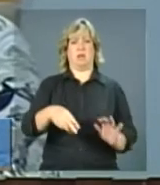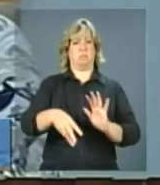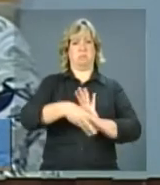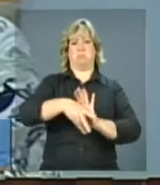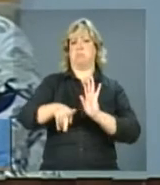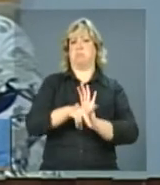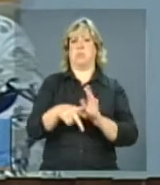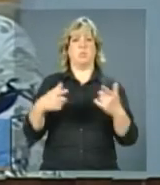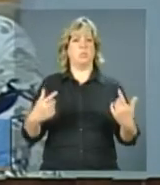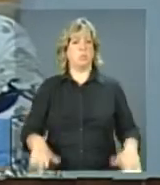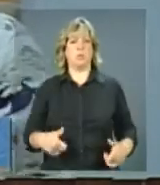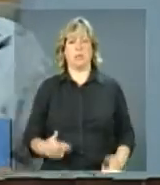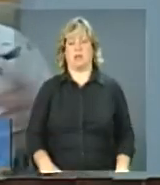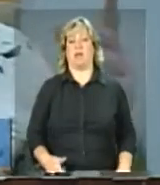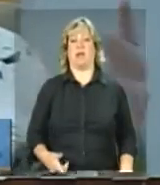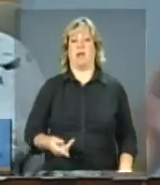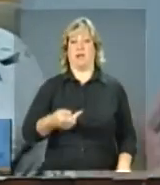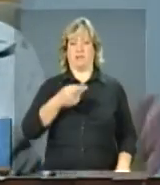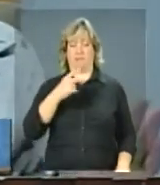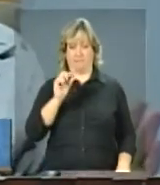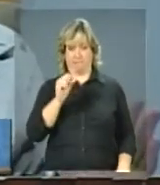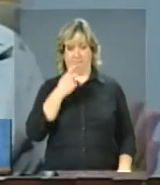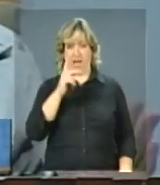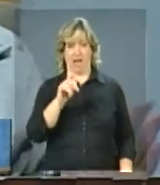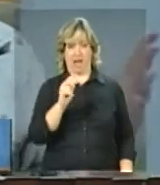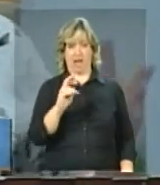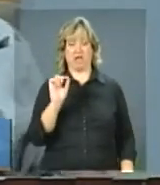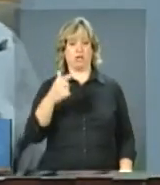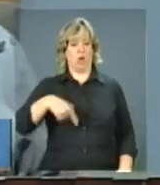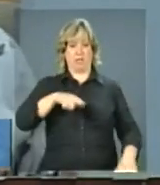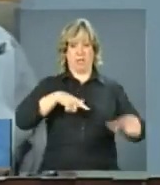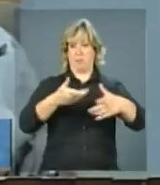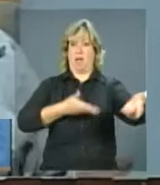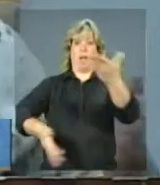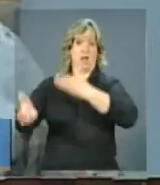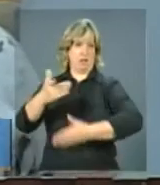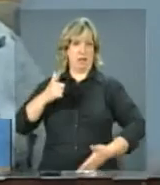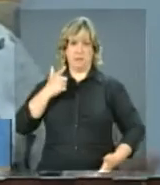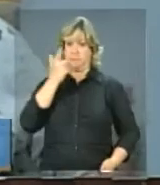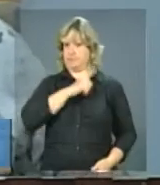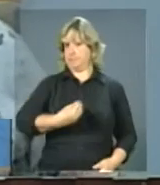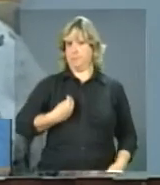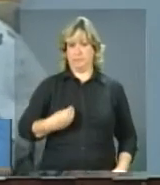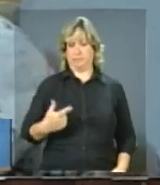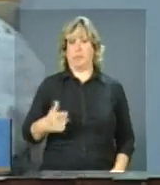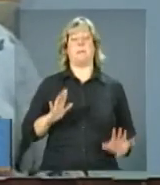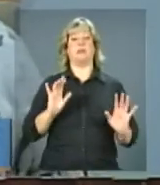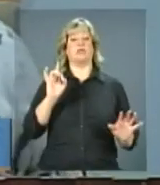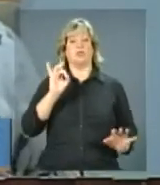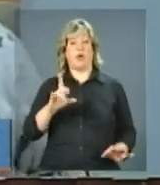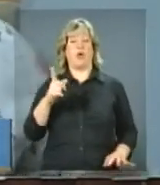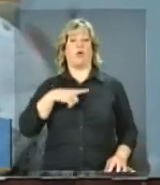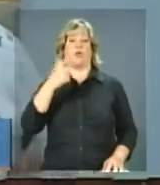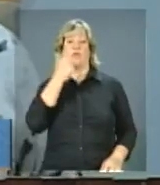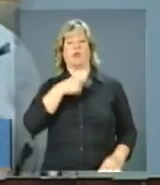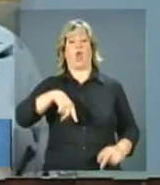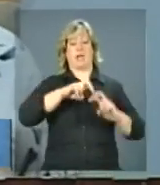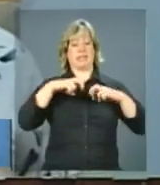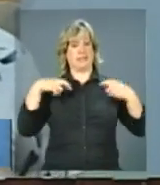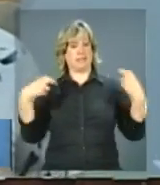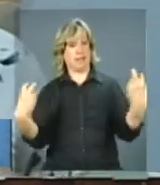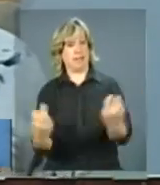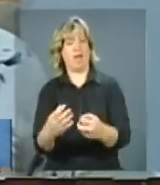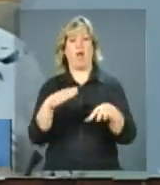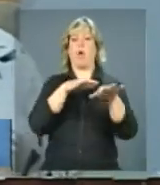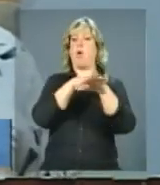que garanta que o nosso trabalho transversal aconteça. Ele só acontecerá à medida que a gente sente numa mesma sala e possa